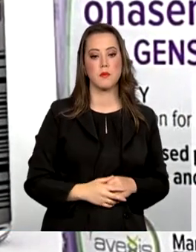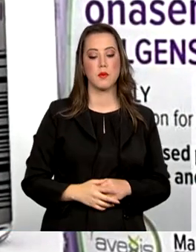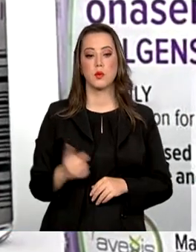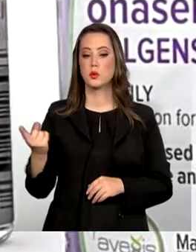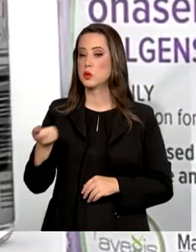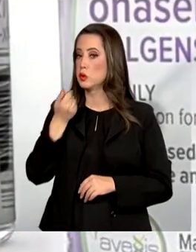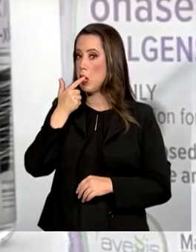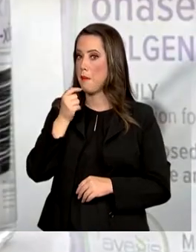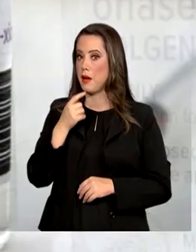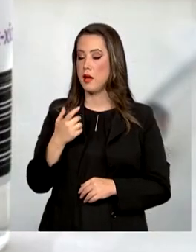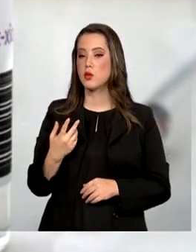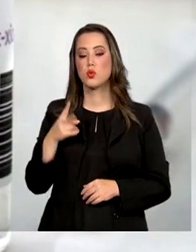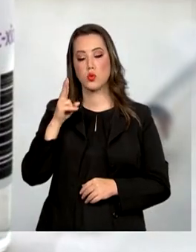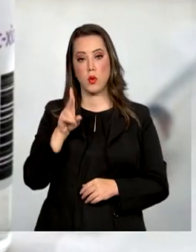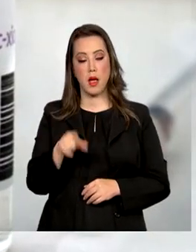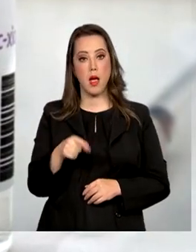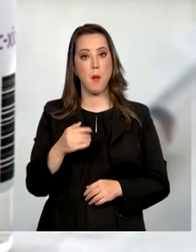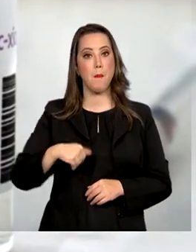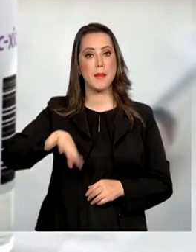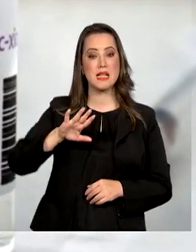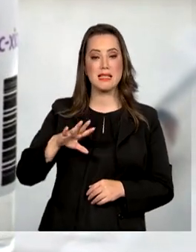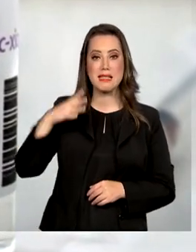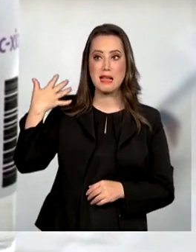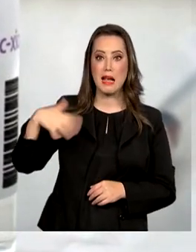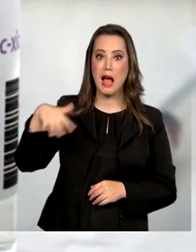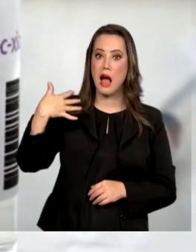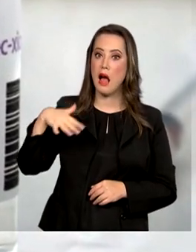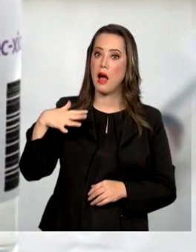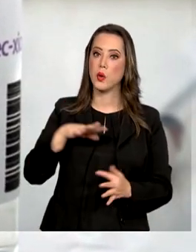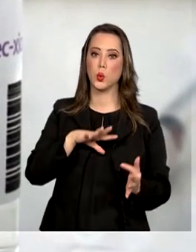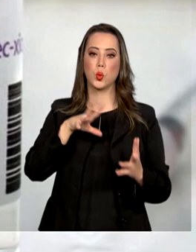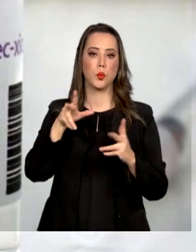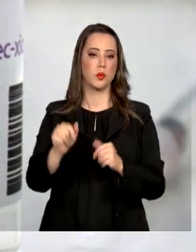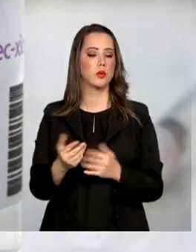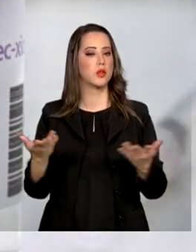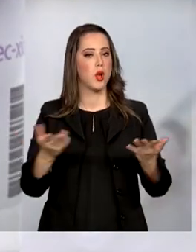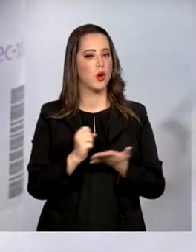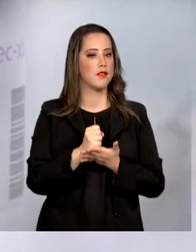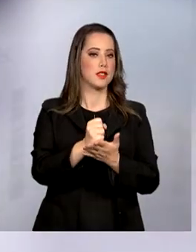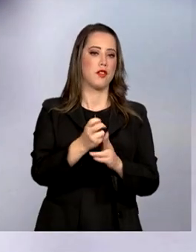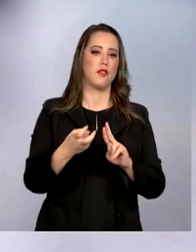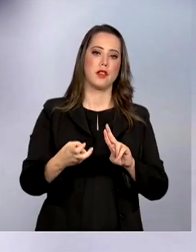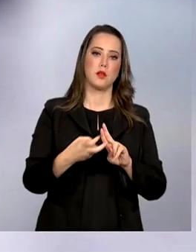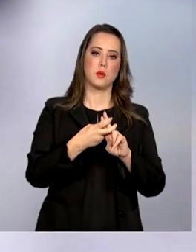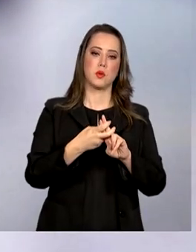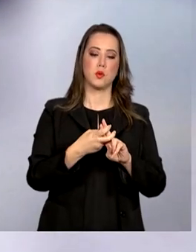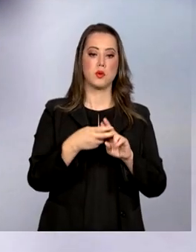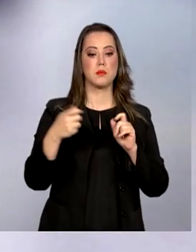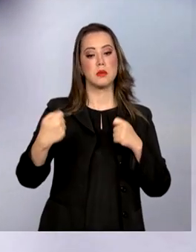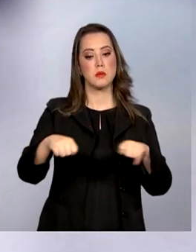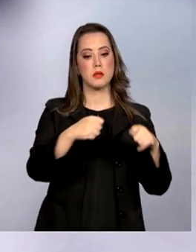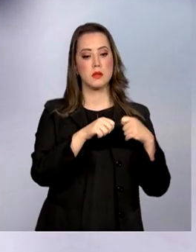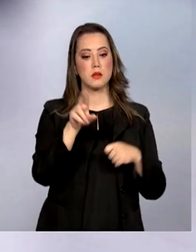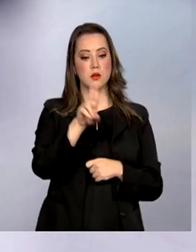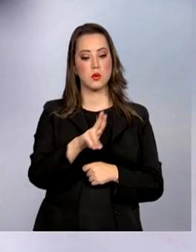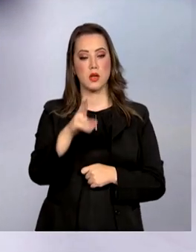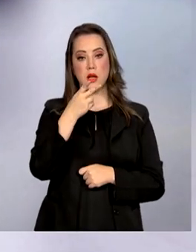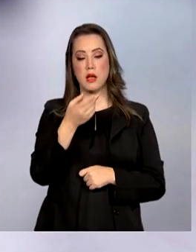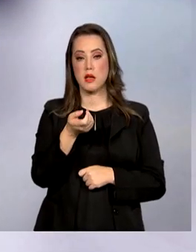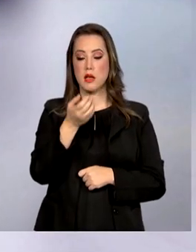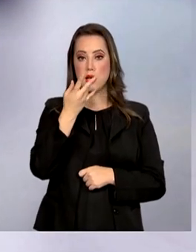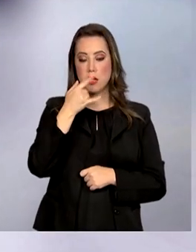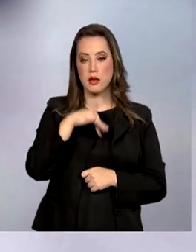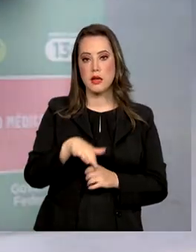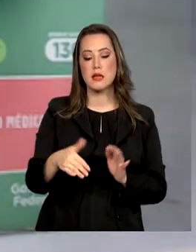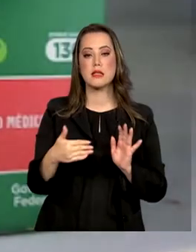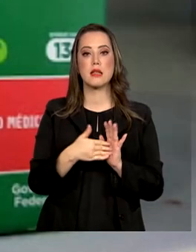medicamento mais caro do mundo e agora vai ser oferecido pelo SUS. A recomendação é que seja aplicado em crianças até